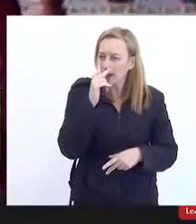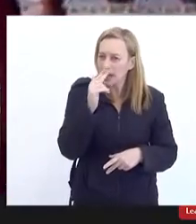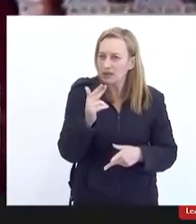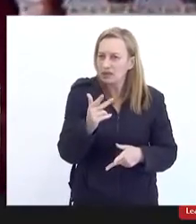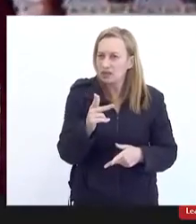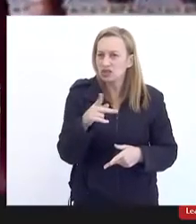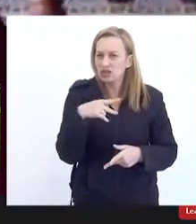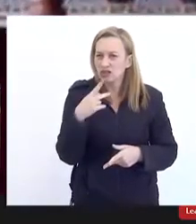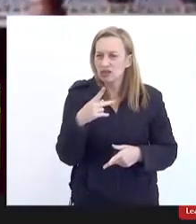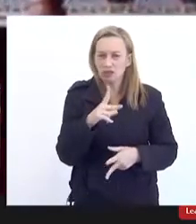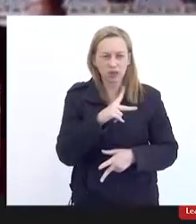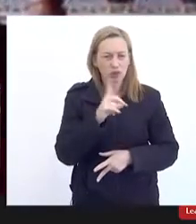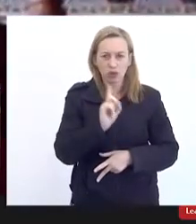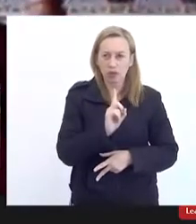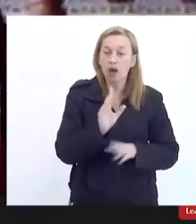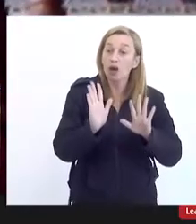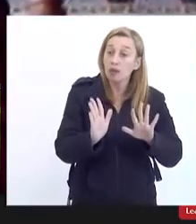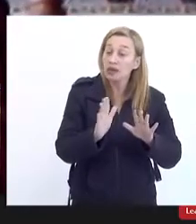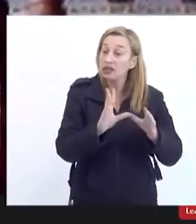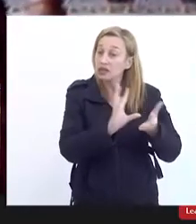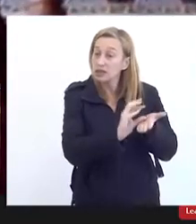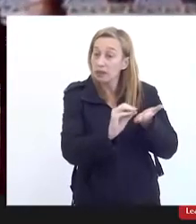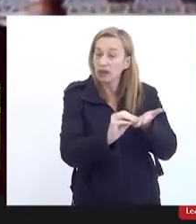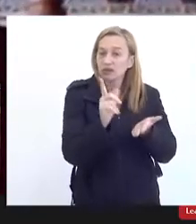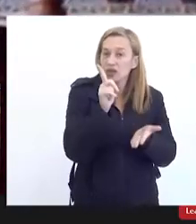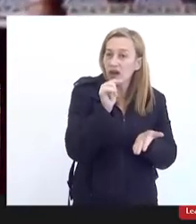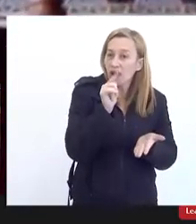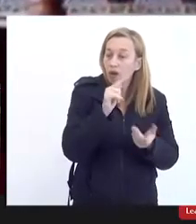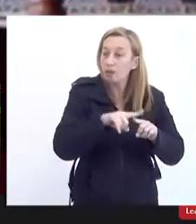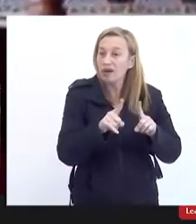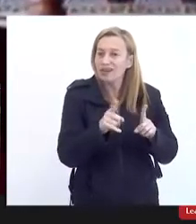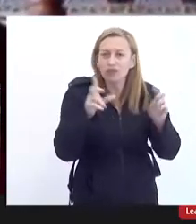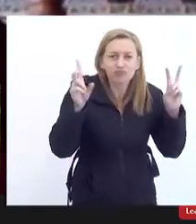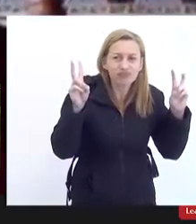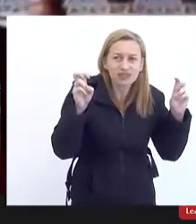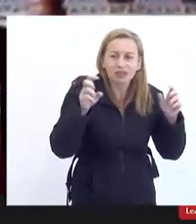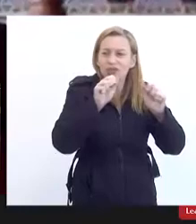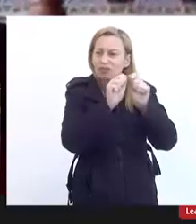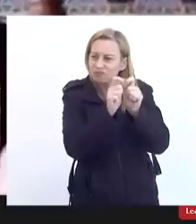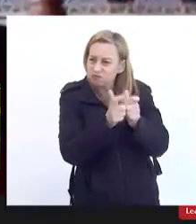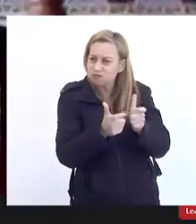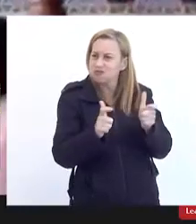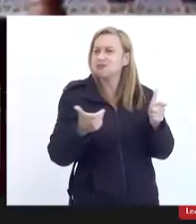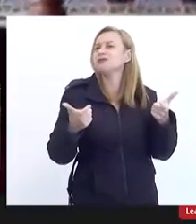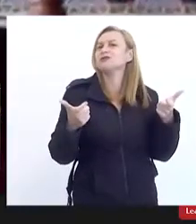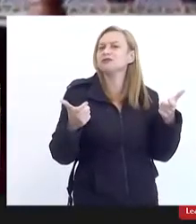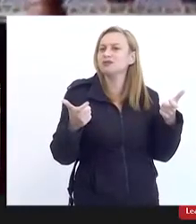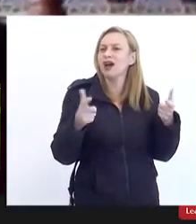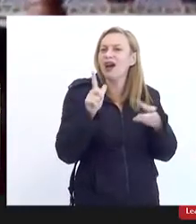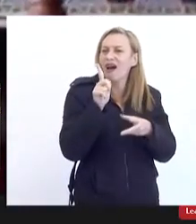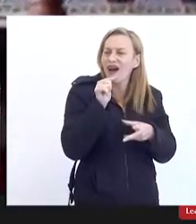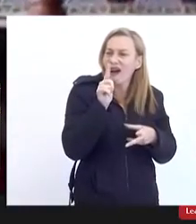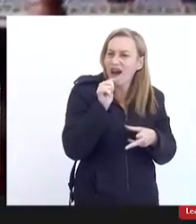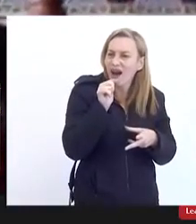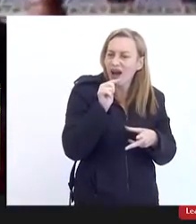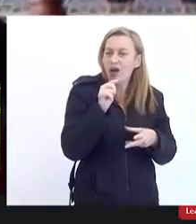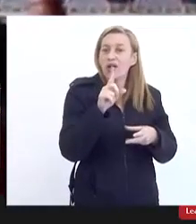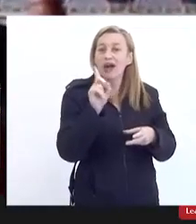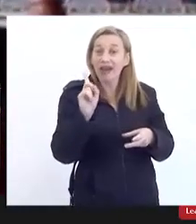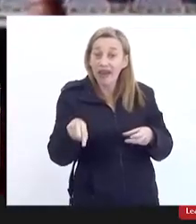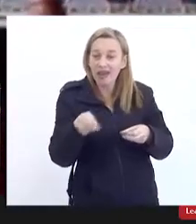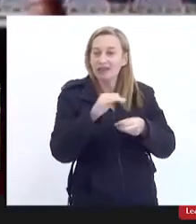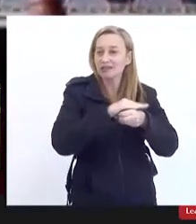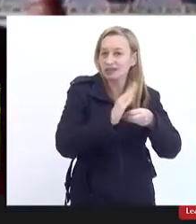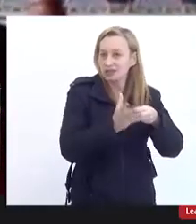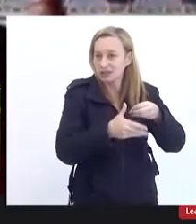tocando individualmente essa pauta da água mas é que é um tema tão extenso água e saneamento